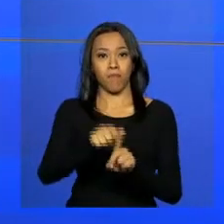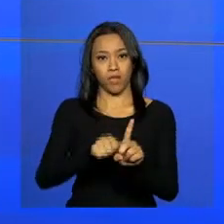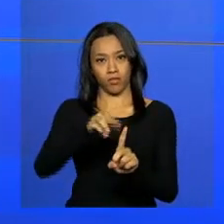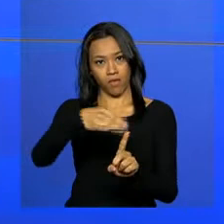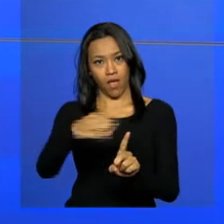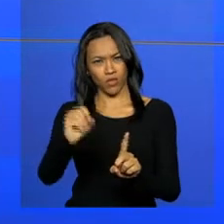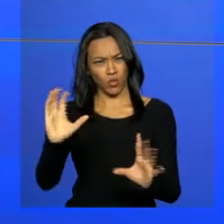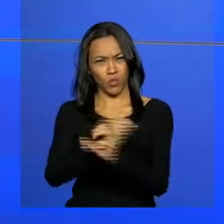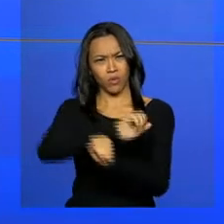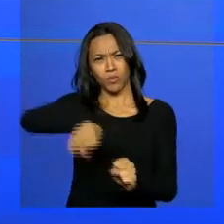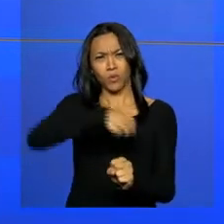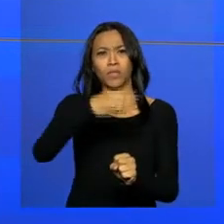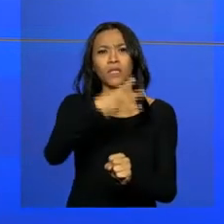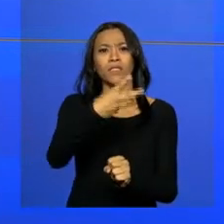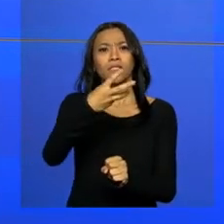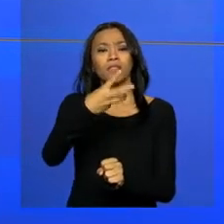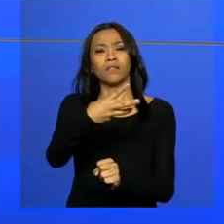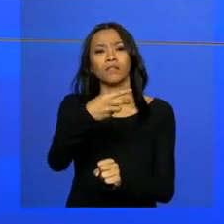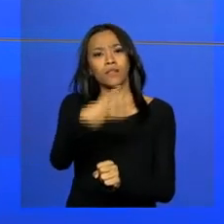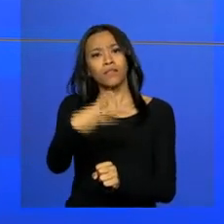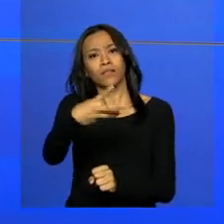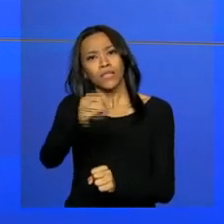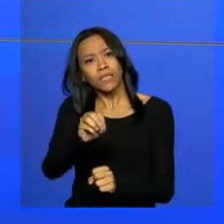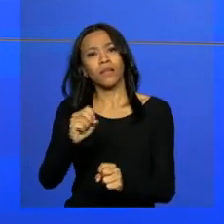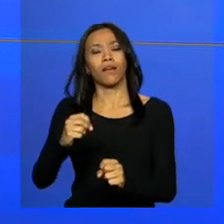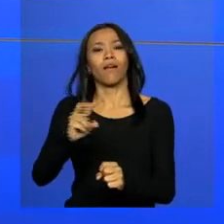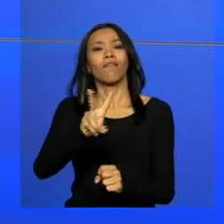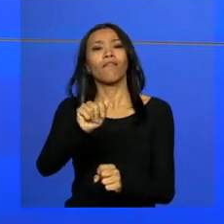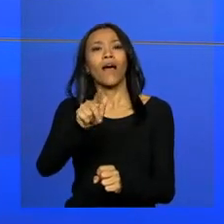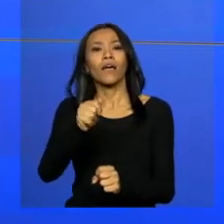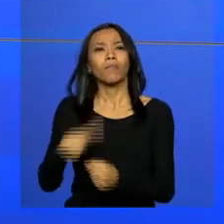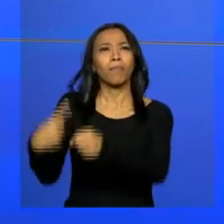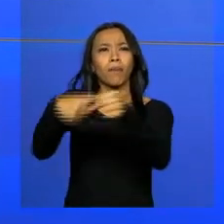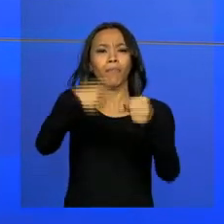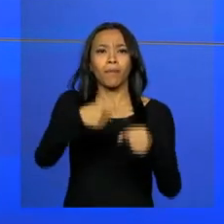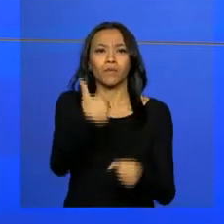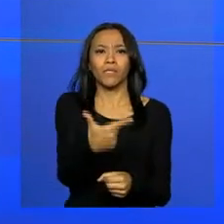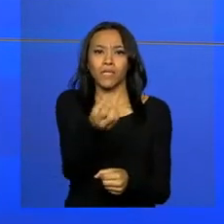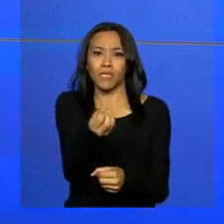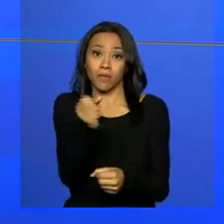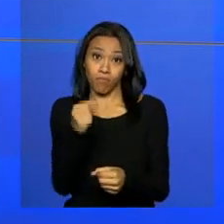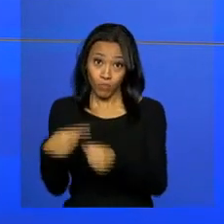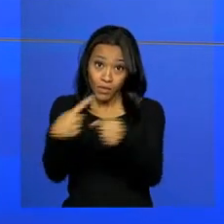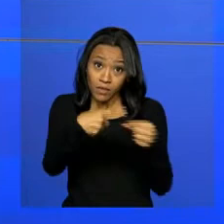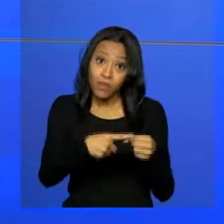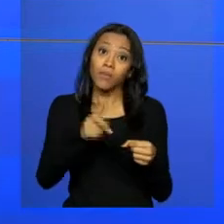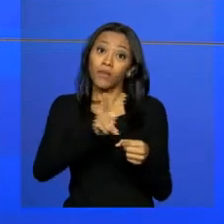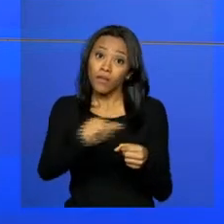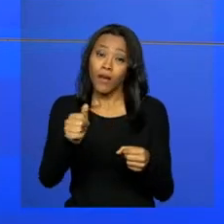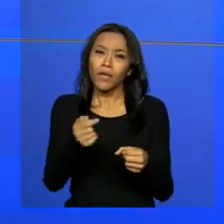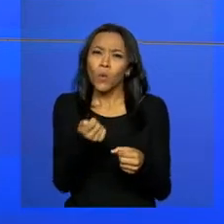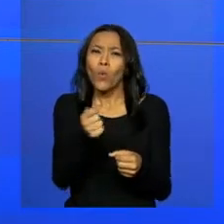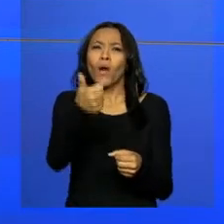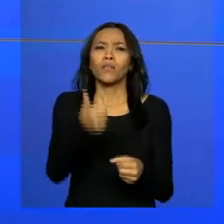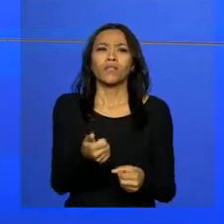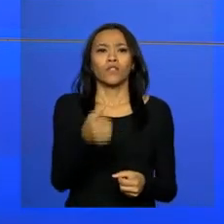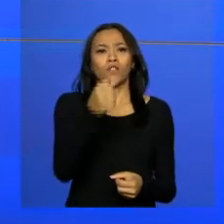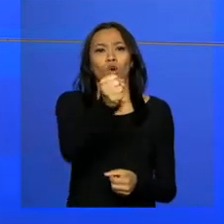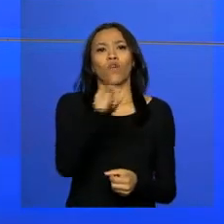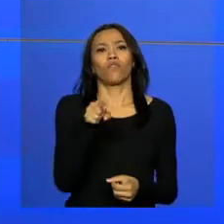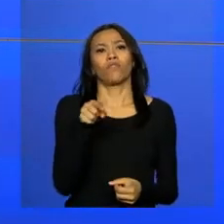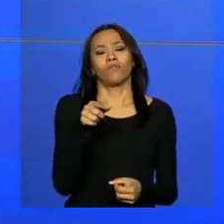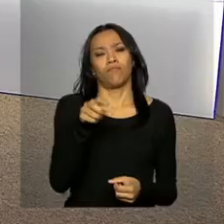Ao todo, são 330 vagas em 260 municípios, que serão disponibilizadas para quase 9 mil